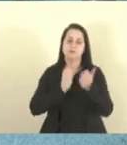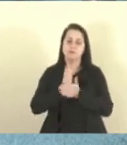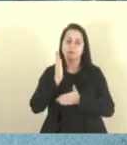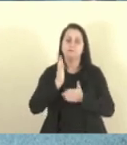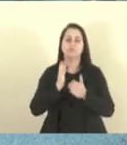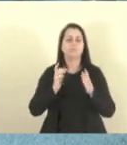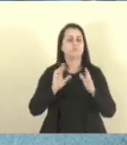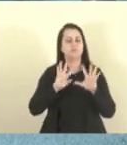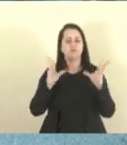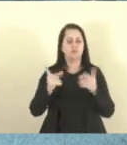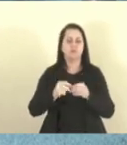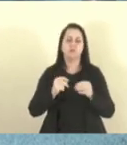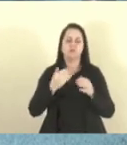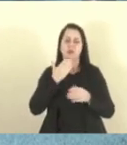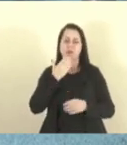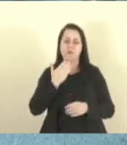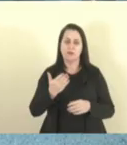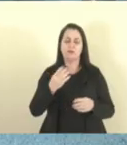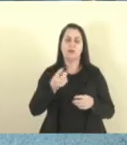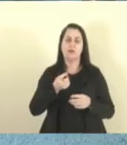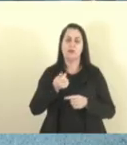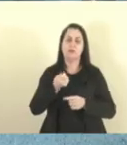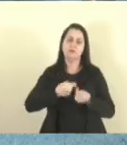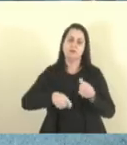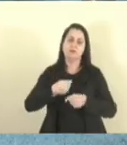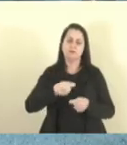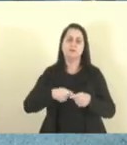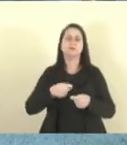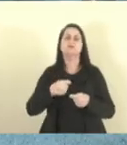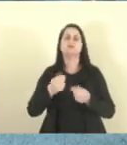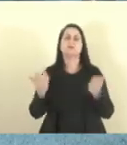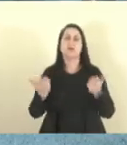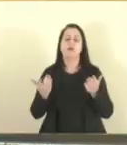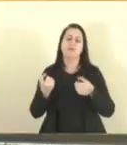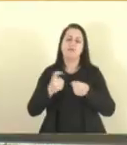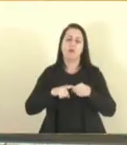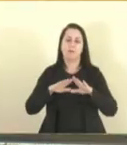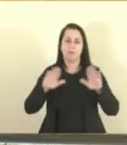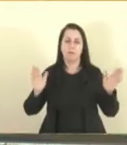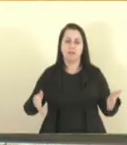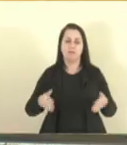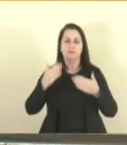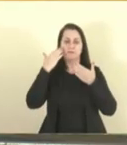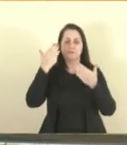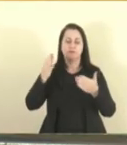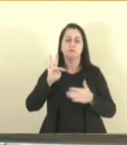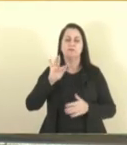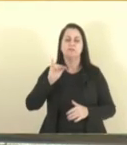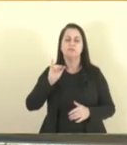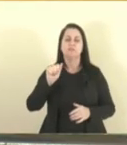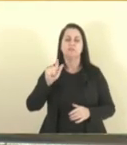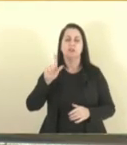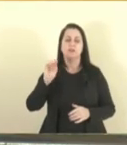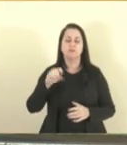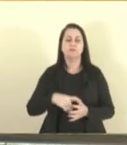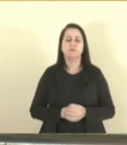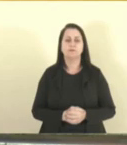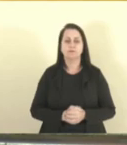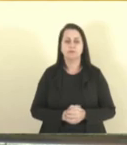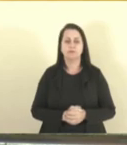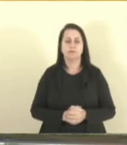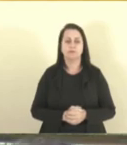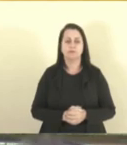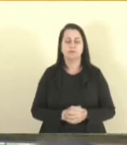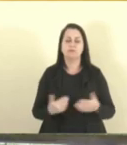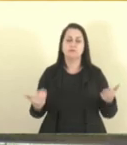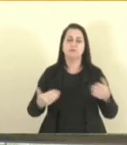unanimidade, senhor presidente da Comissão de Finanças. Devolvo a matéria à mesa. Muito obrigado, deputado Tiago Hoffman. Informo